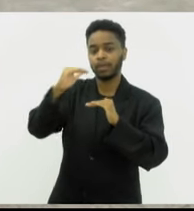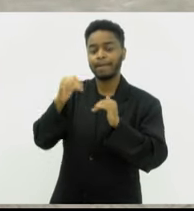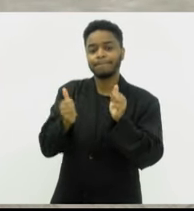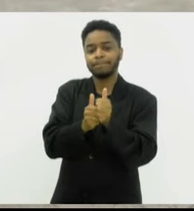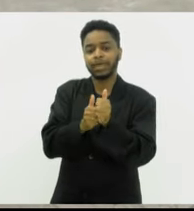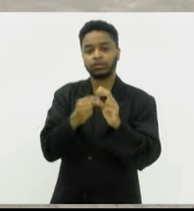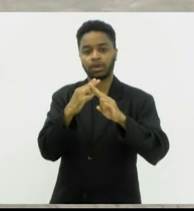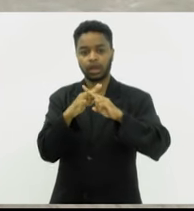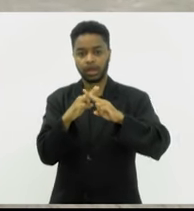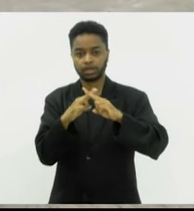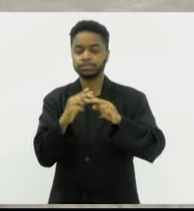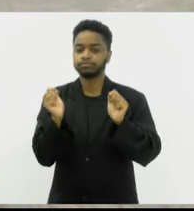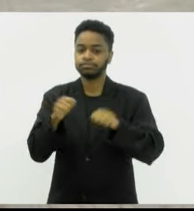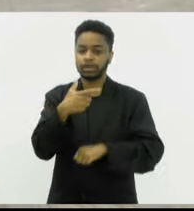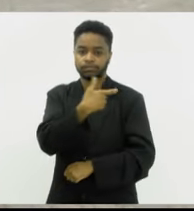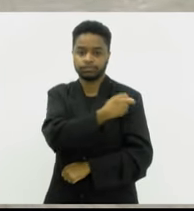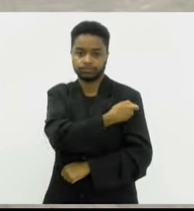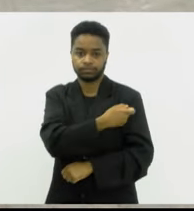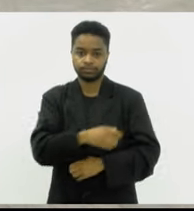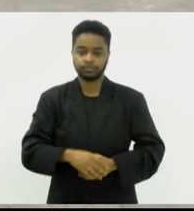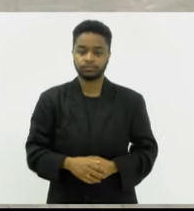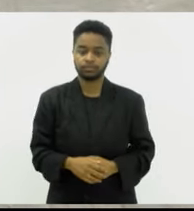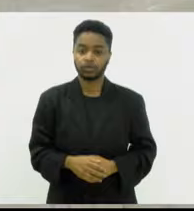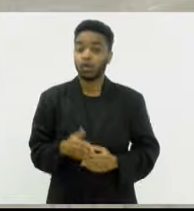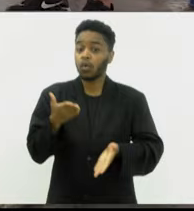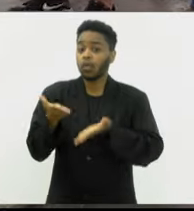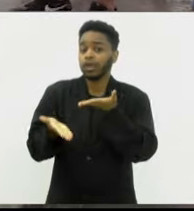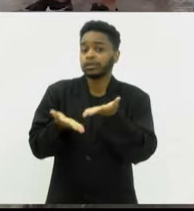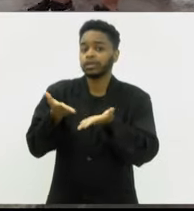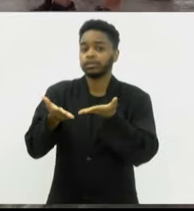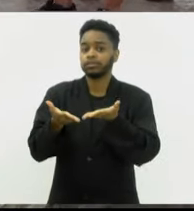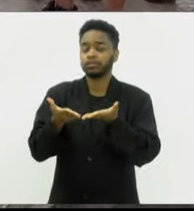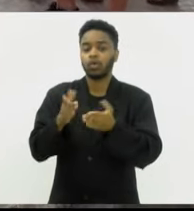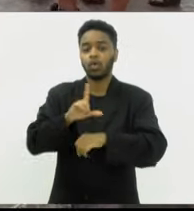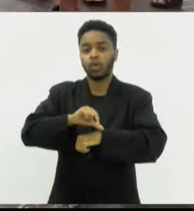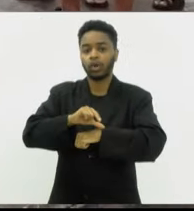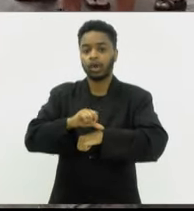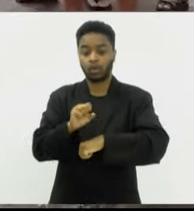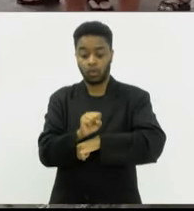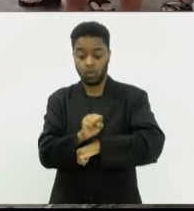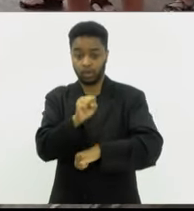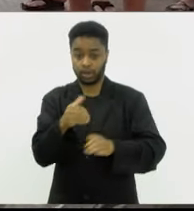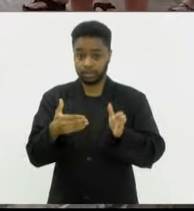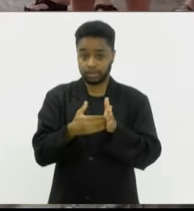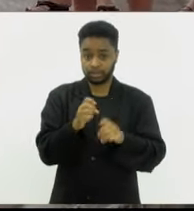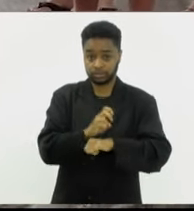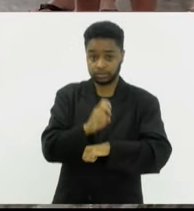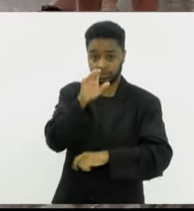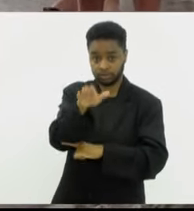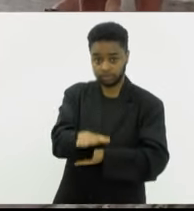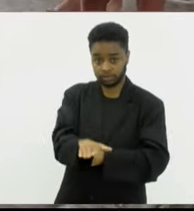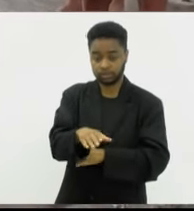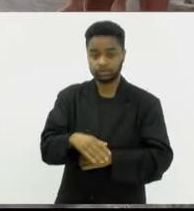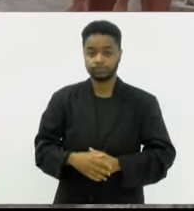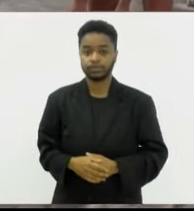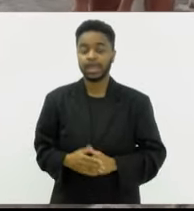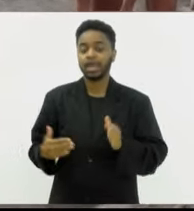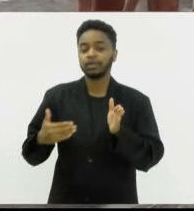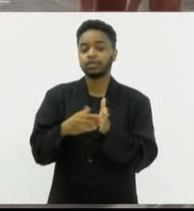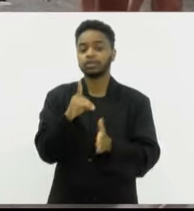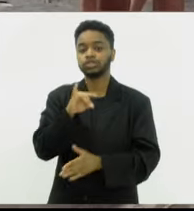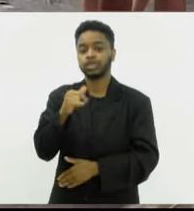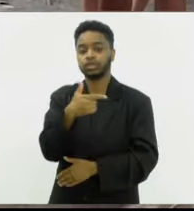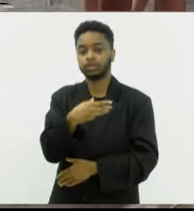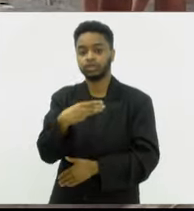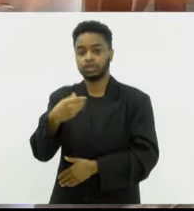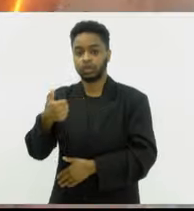Econômica Federal, para se vacinar. O atendimento no local funciona das 8 da manhã às 5 da tarde e irá até o dia 31